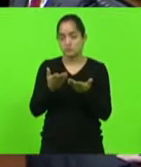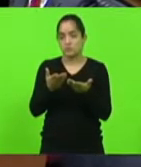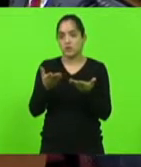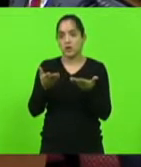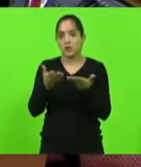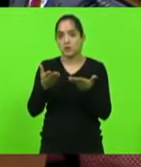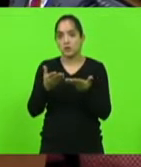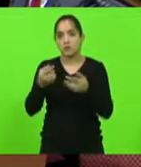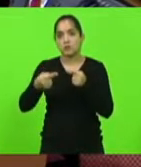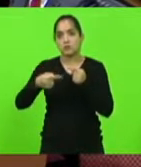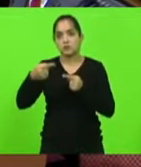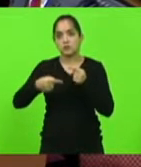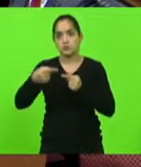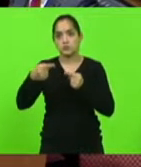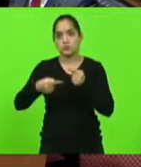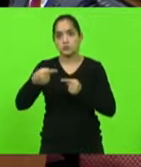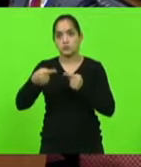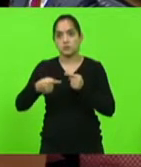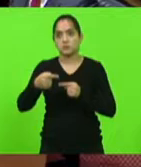Nunes. Não, não tem problema.